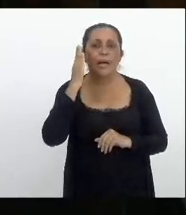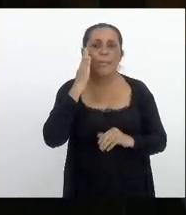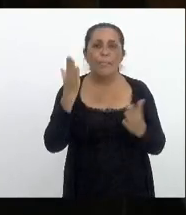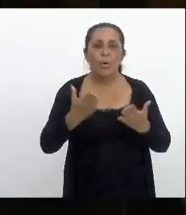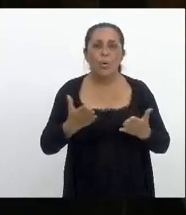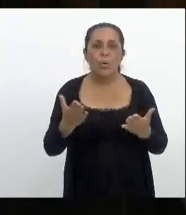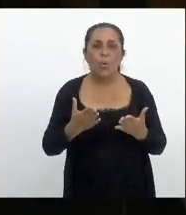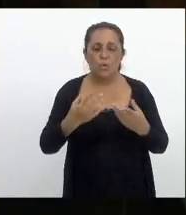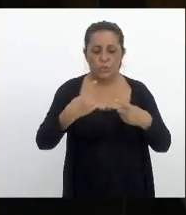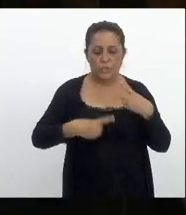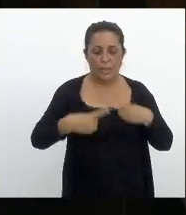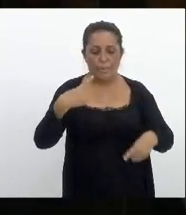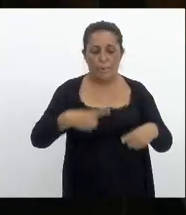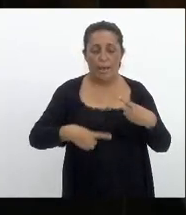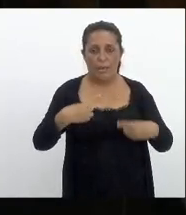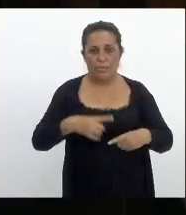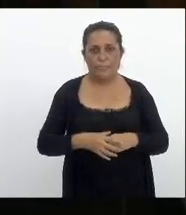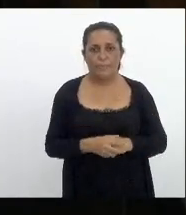estamos debatendo aqui